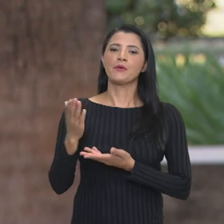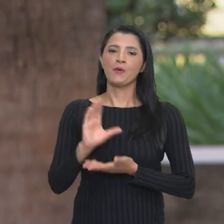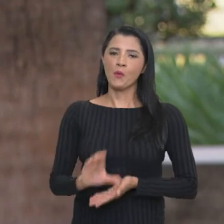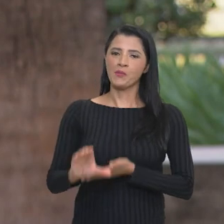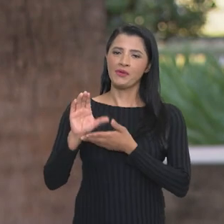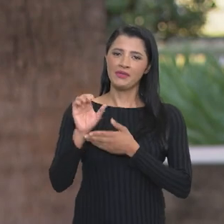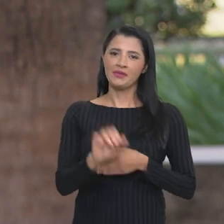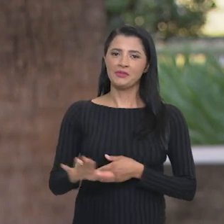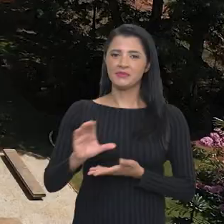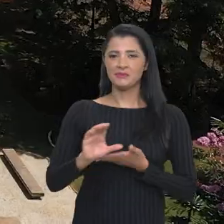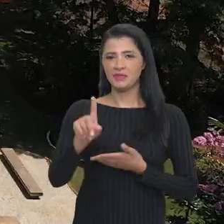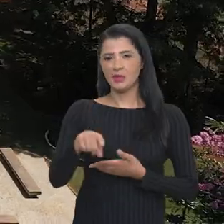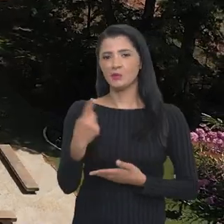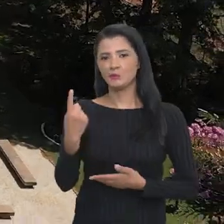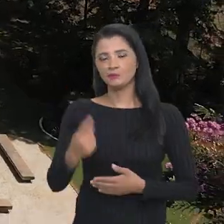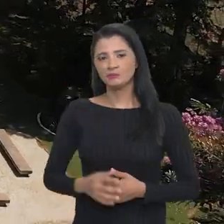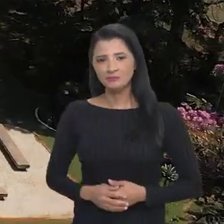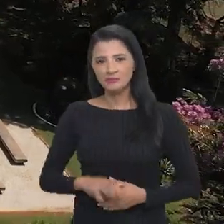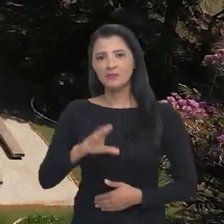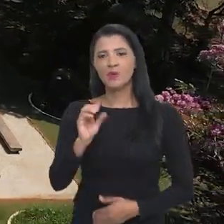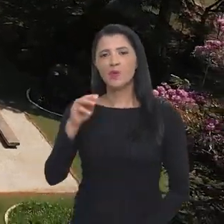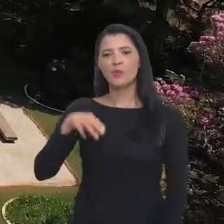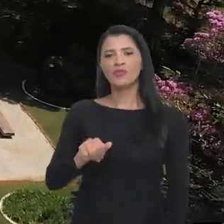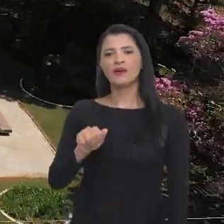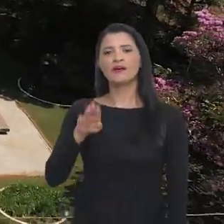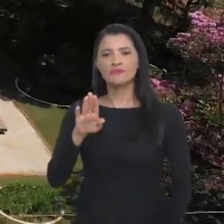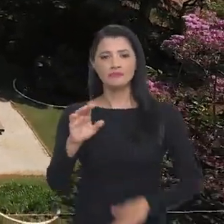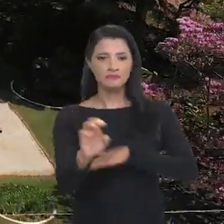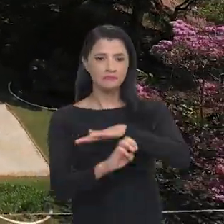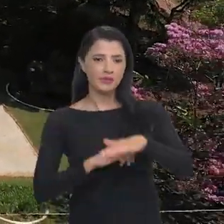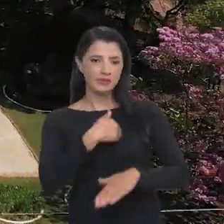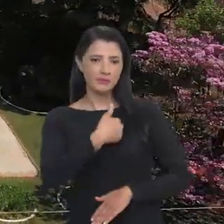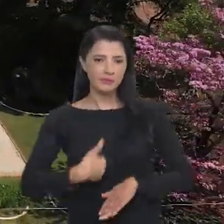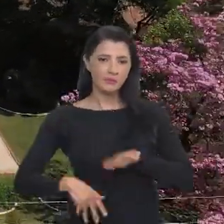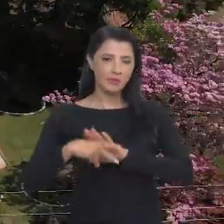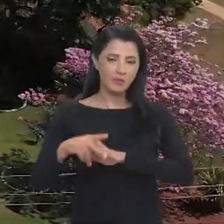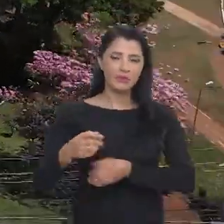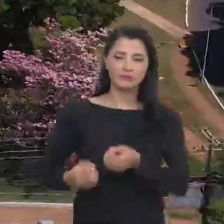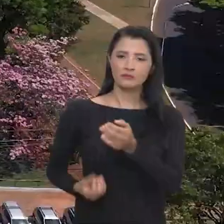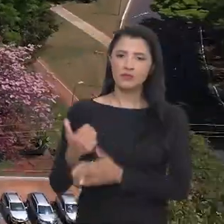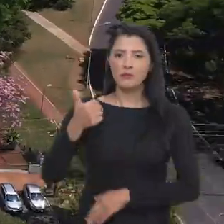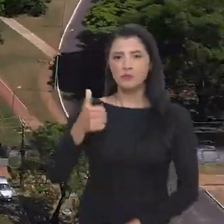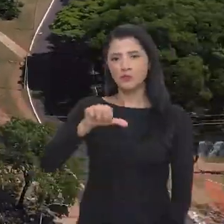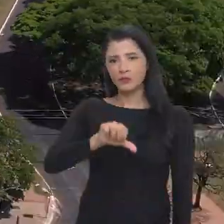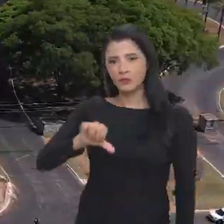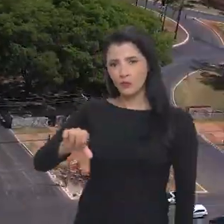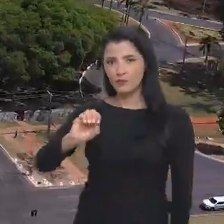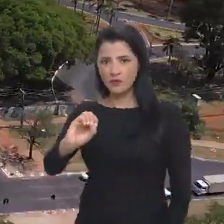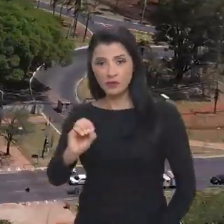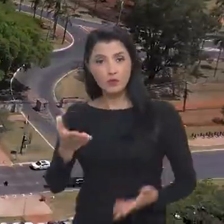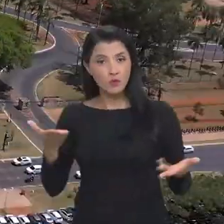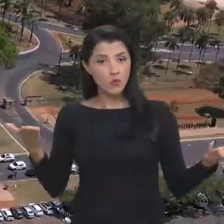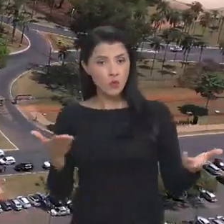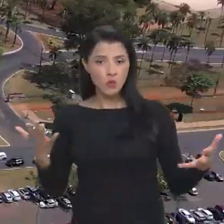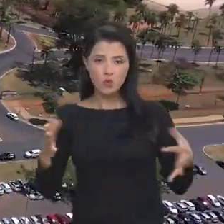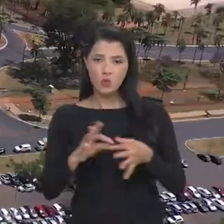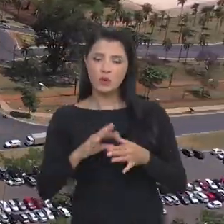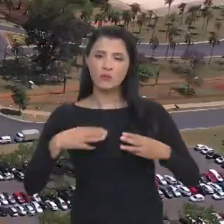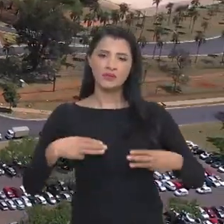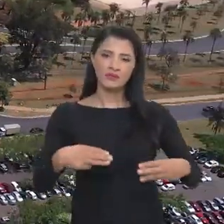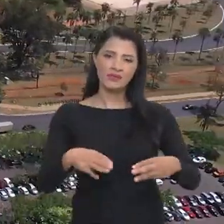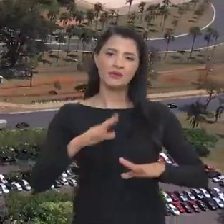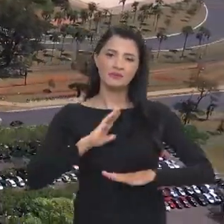de Abastecimento é um deles. A Conab é uma empresa pública criada em 1990 e hoje